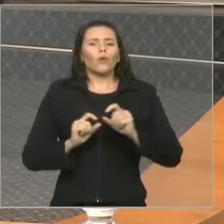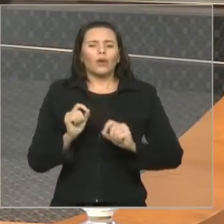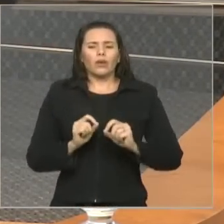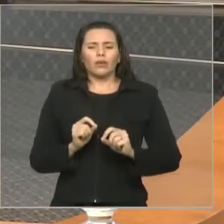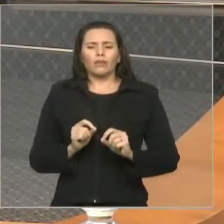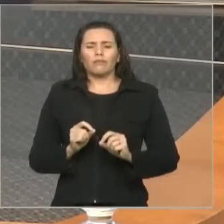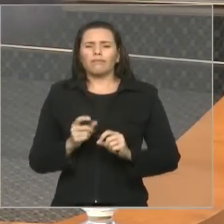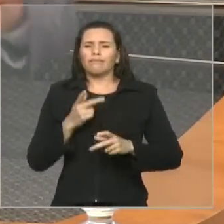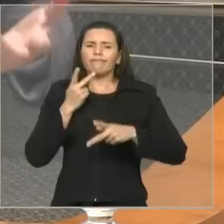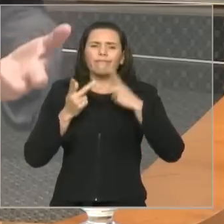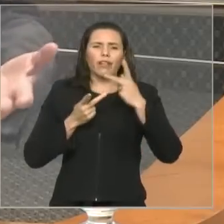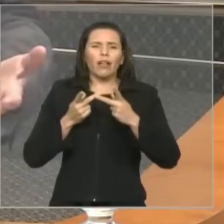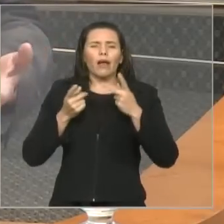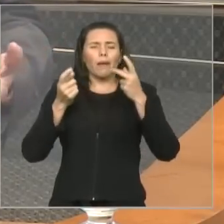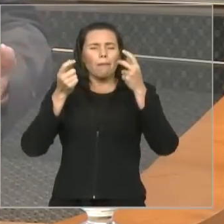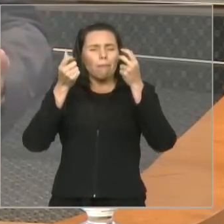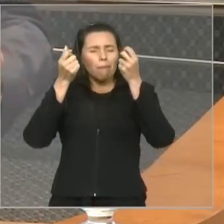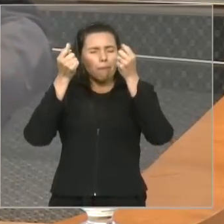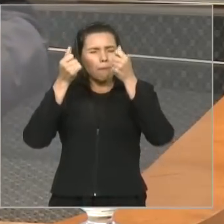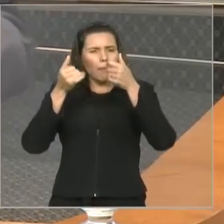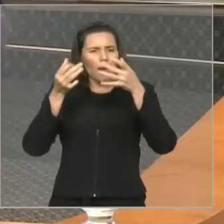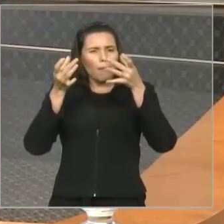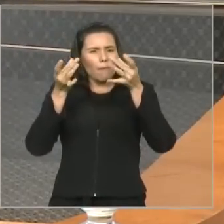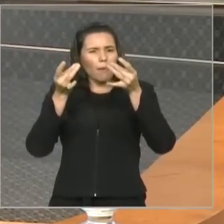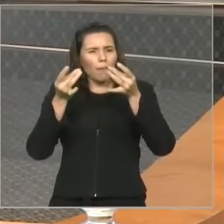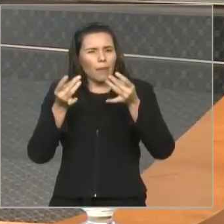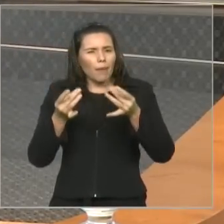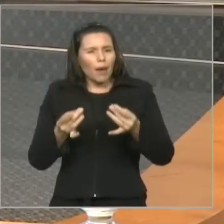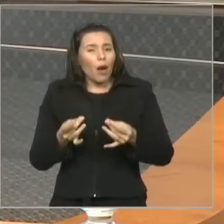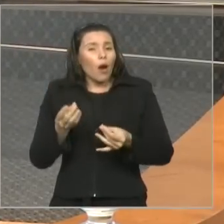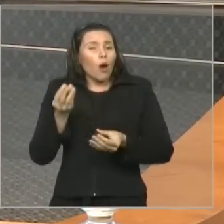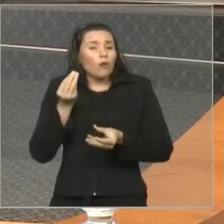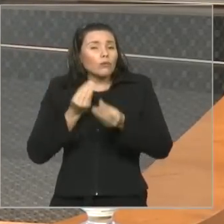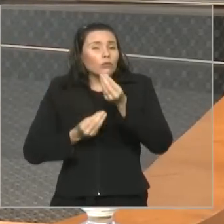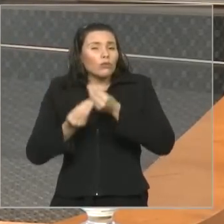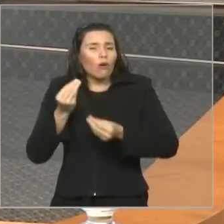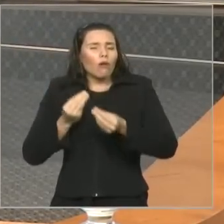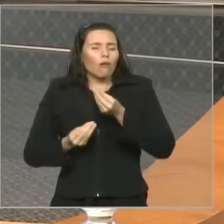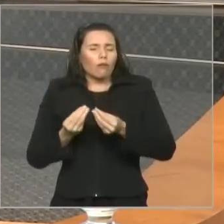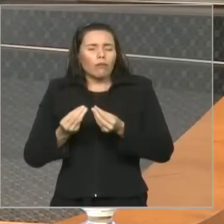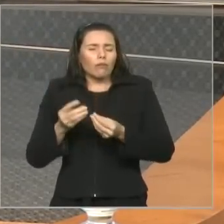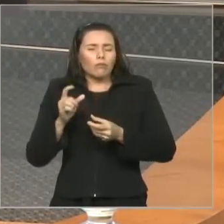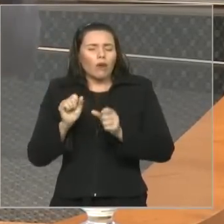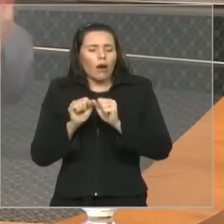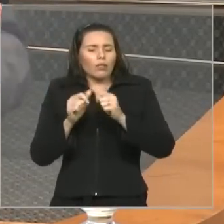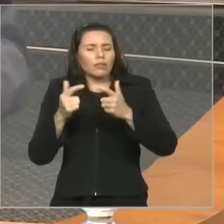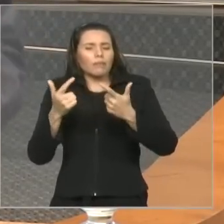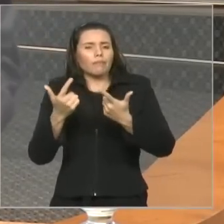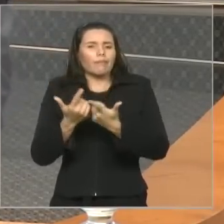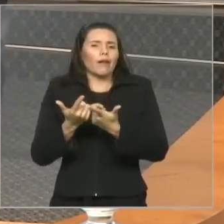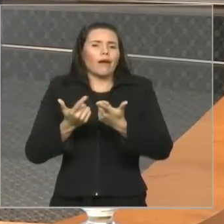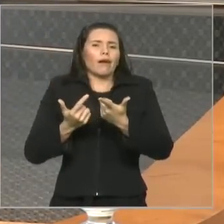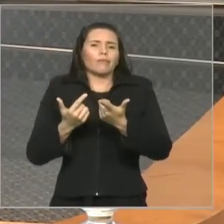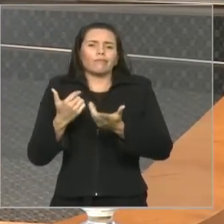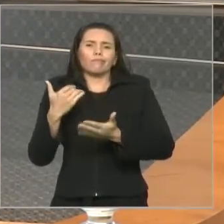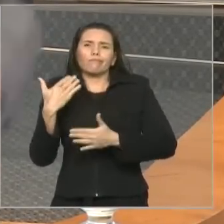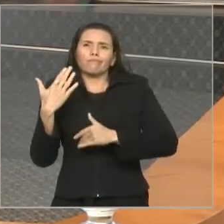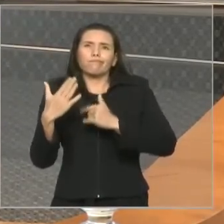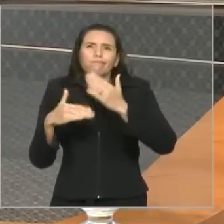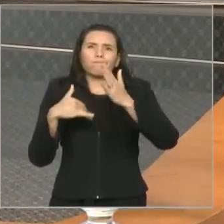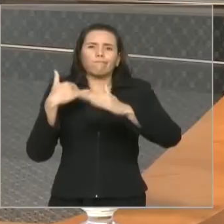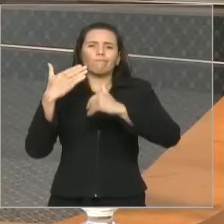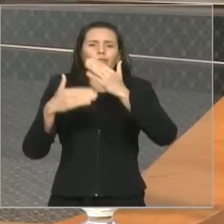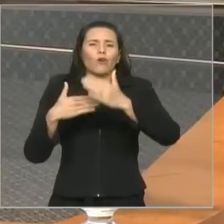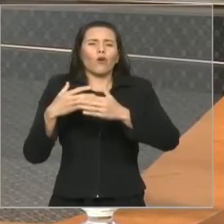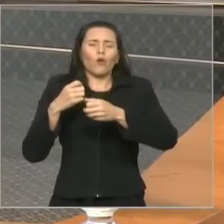minocidade da construção do parlamento, seria pouco tempo em relação a isso. Mas apenas dá uma luz do que nós estamos aqui,